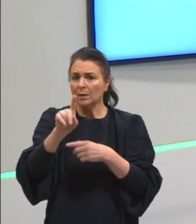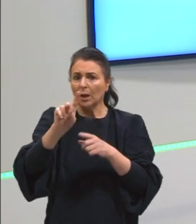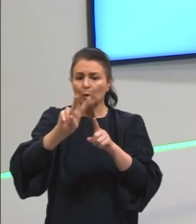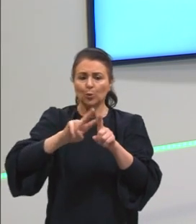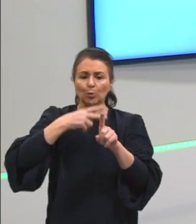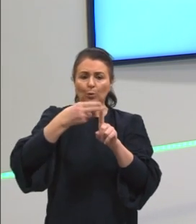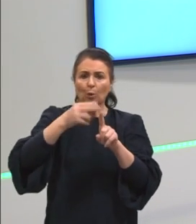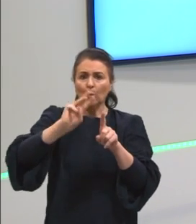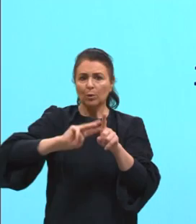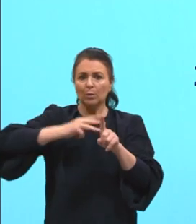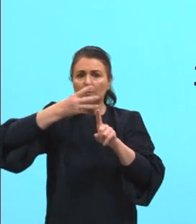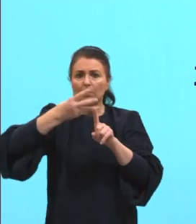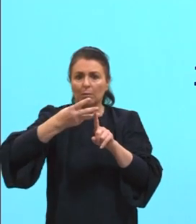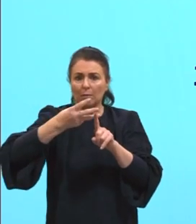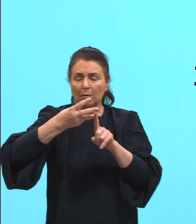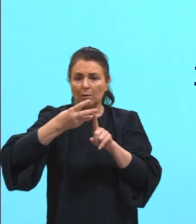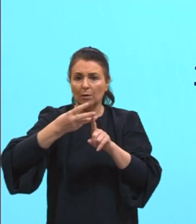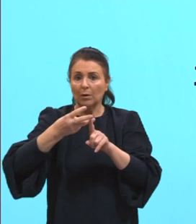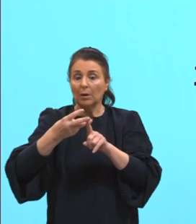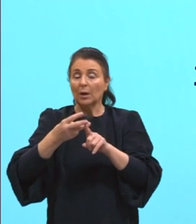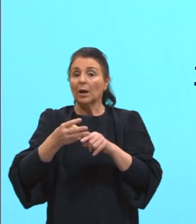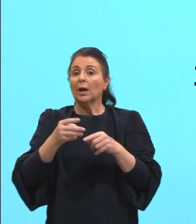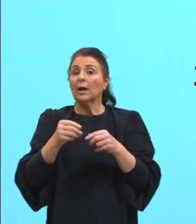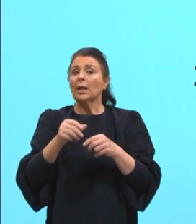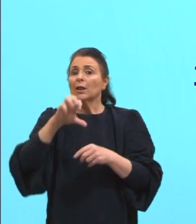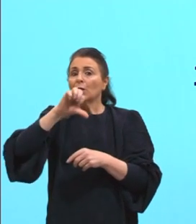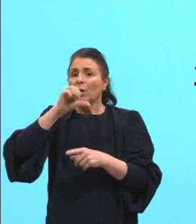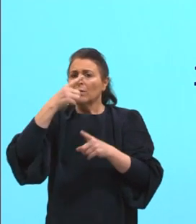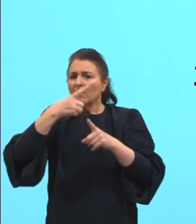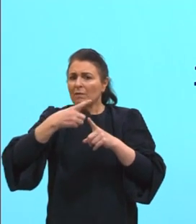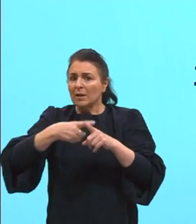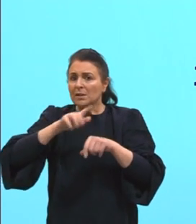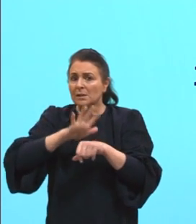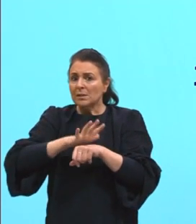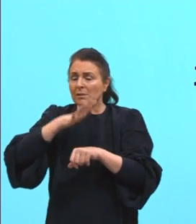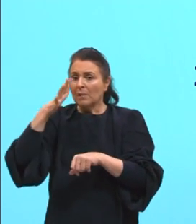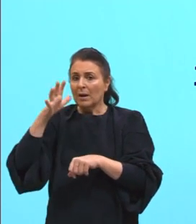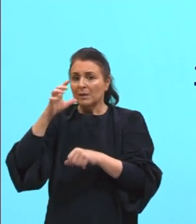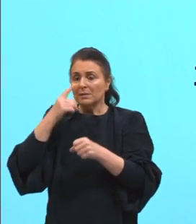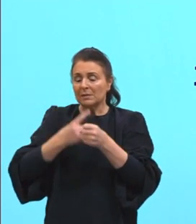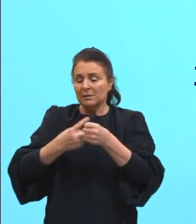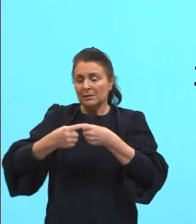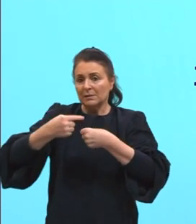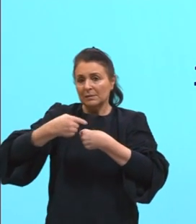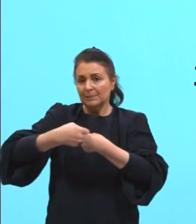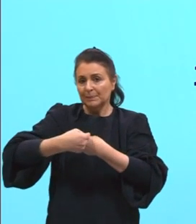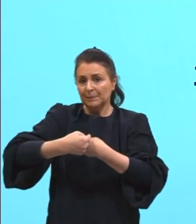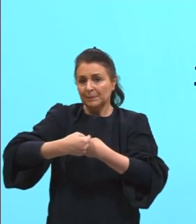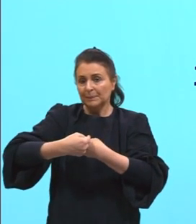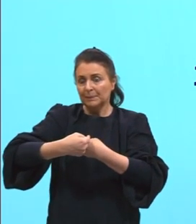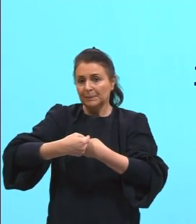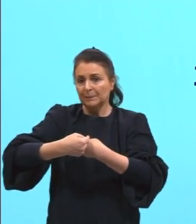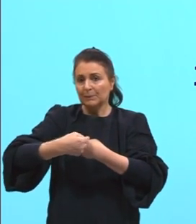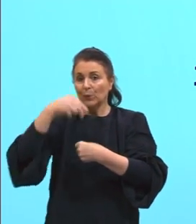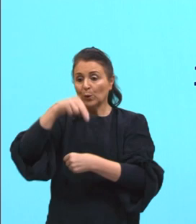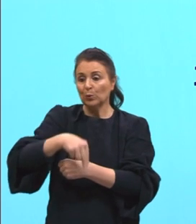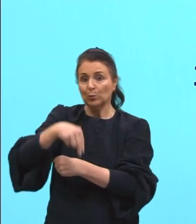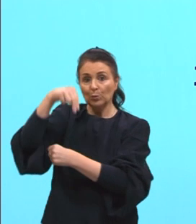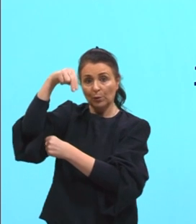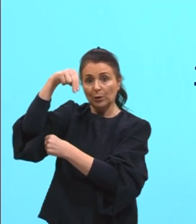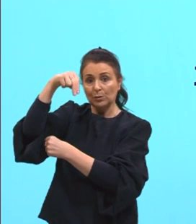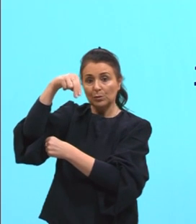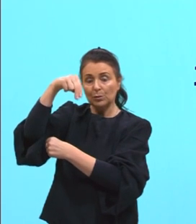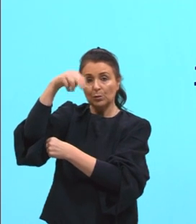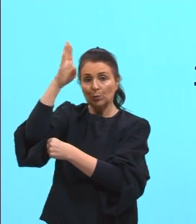duplicou ou triplicou, em compensação, nove vezes mais as cidades no norte, certo?